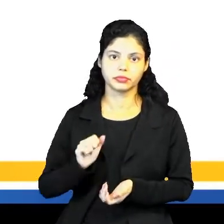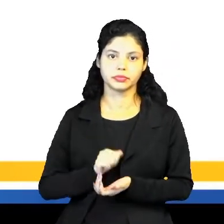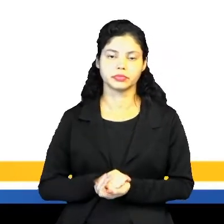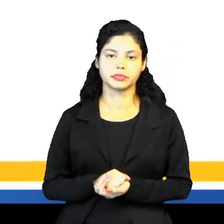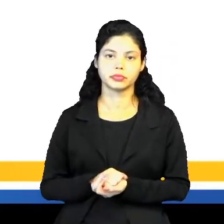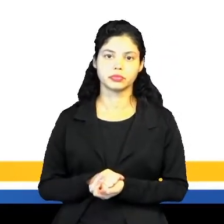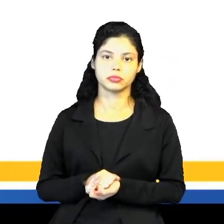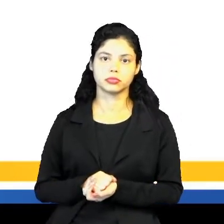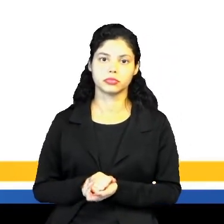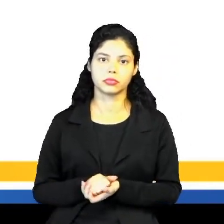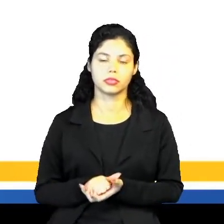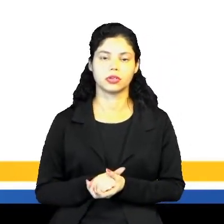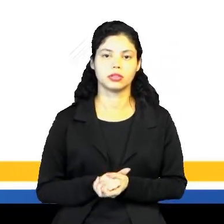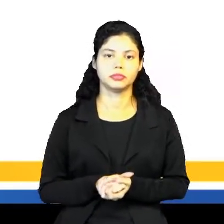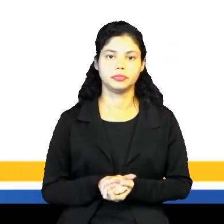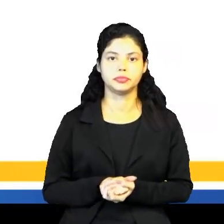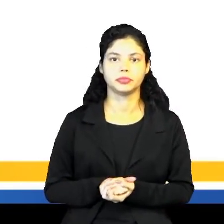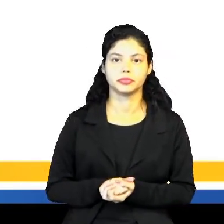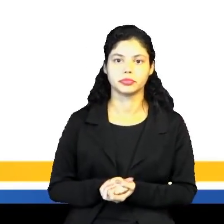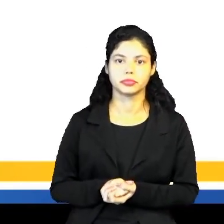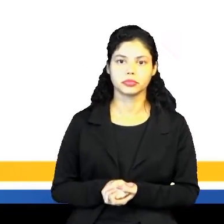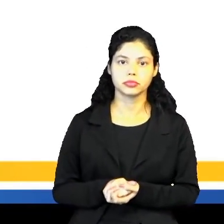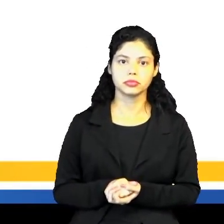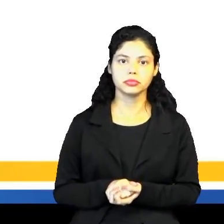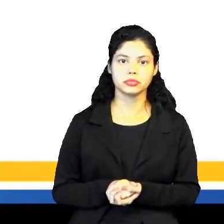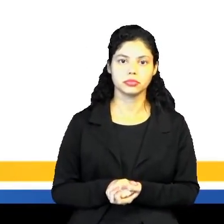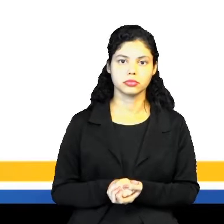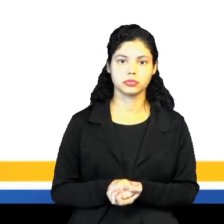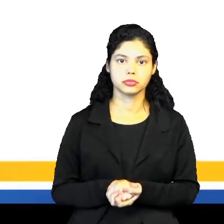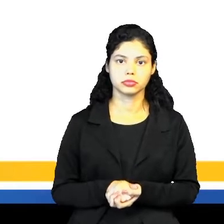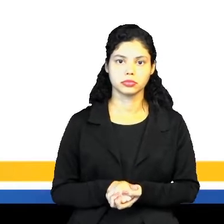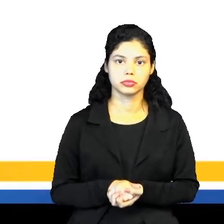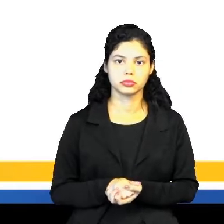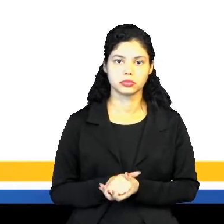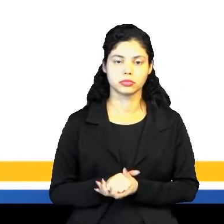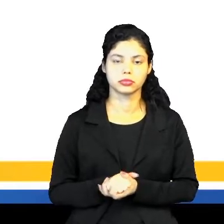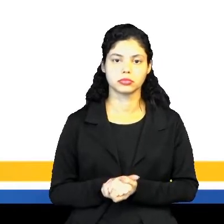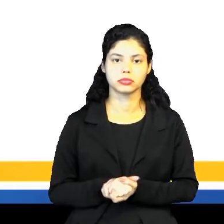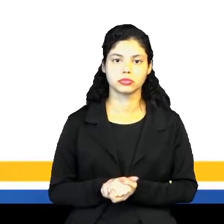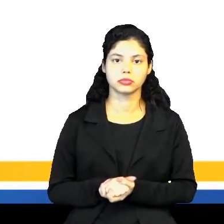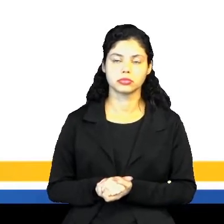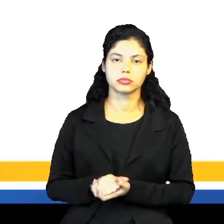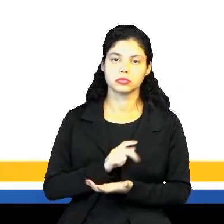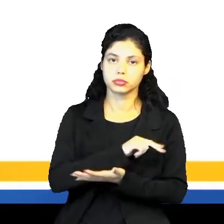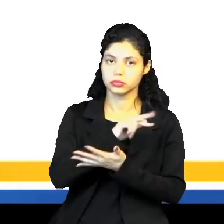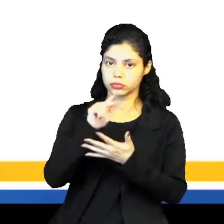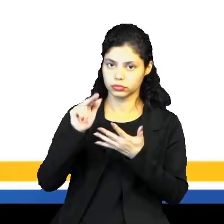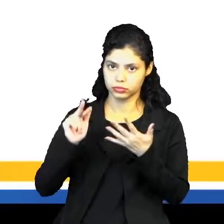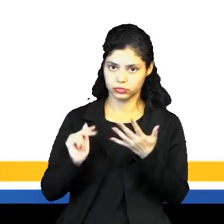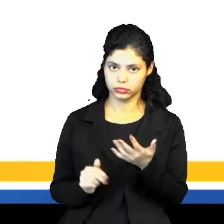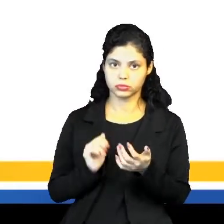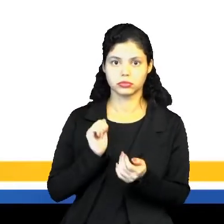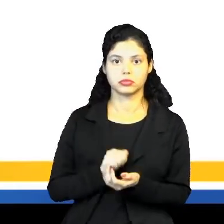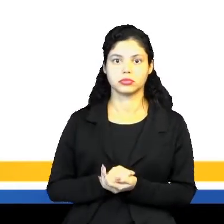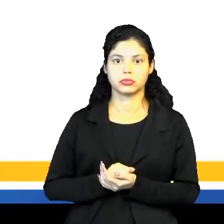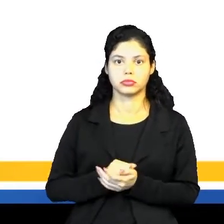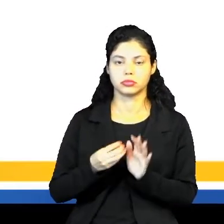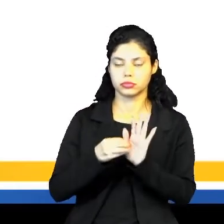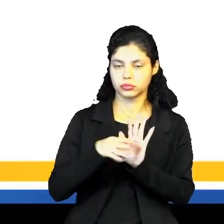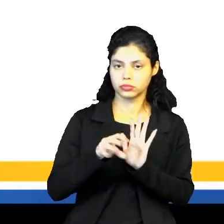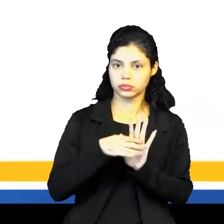Geralmente, se difunde em diferentes meios de comunicação, diário, rádio, televisão, internet. Ou seja, ele se difunde, né? Ele se